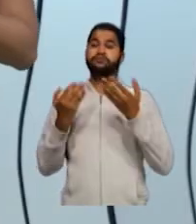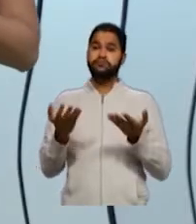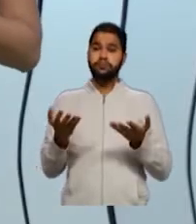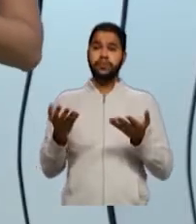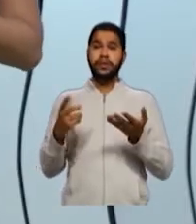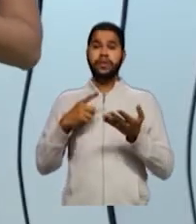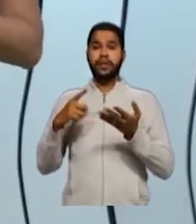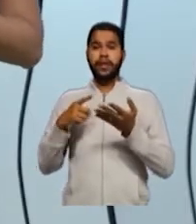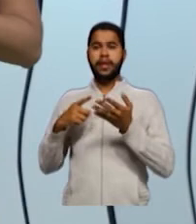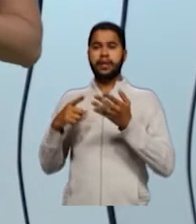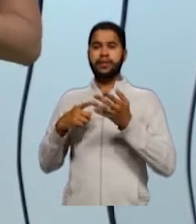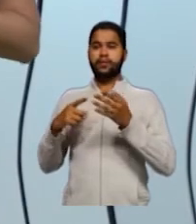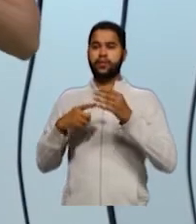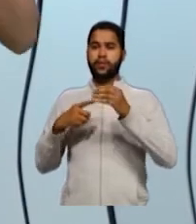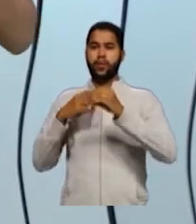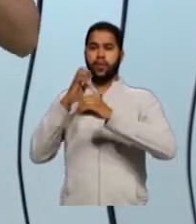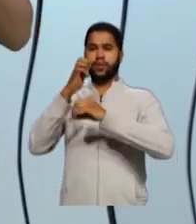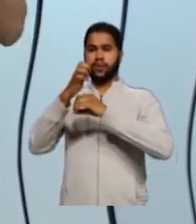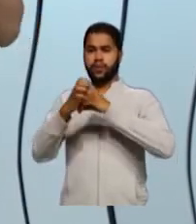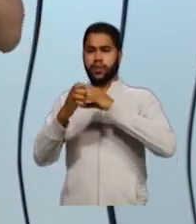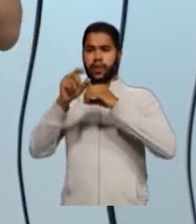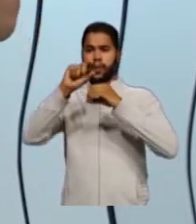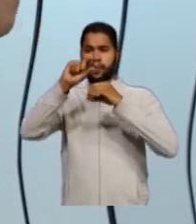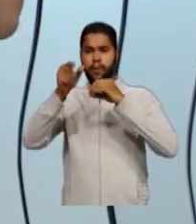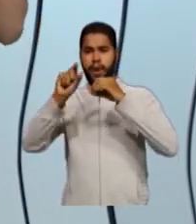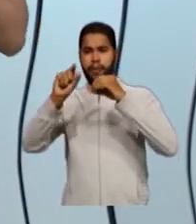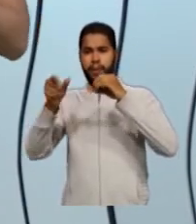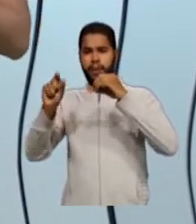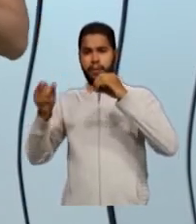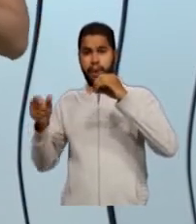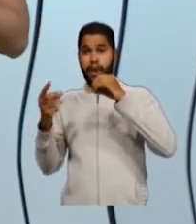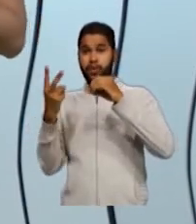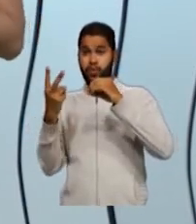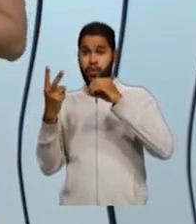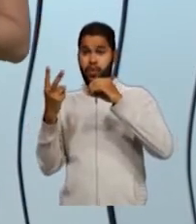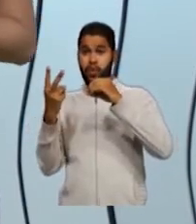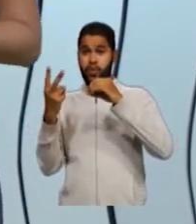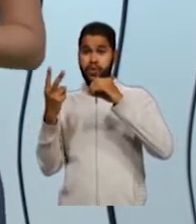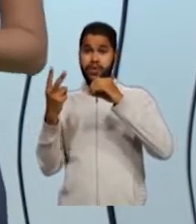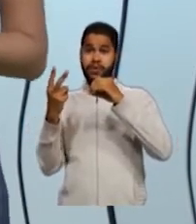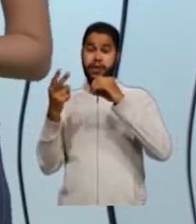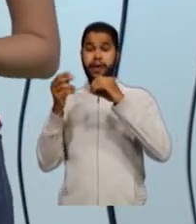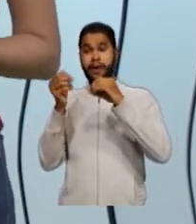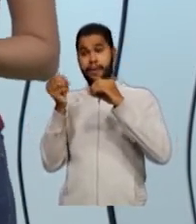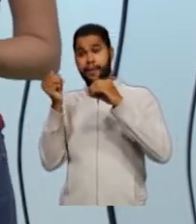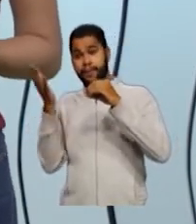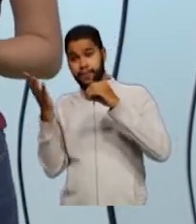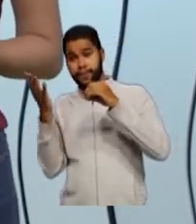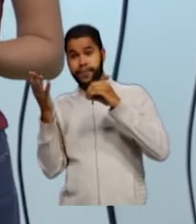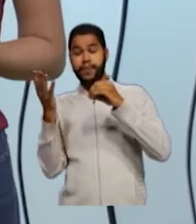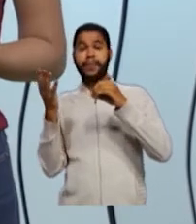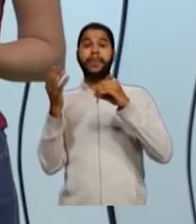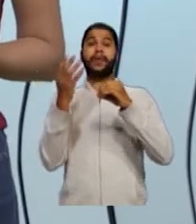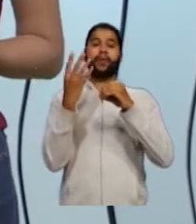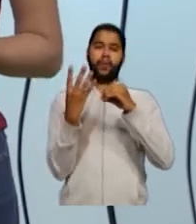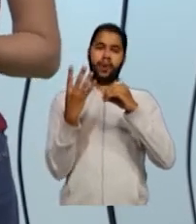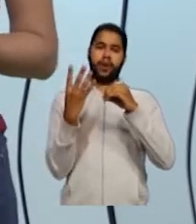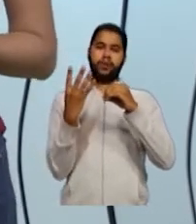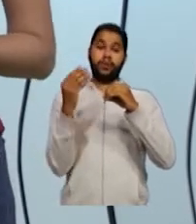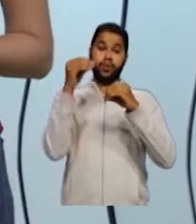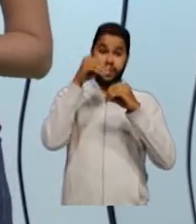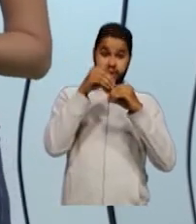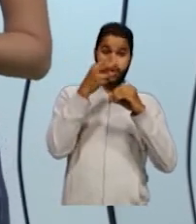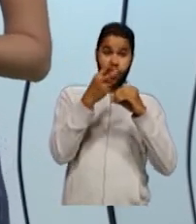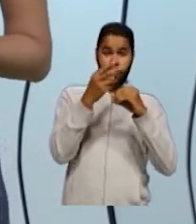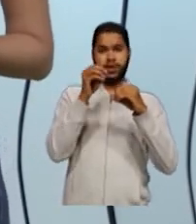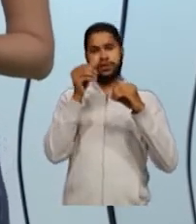nas suas camadas eletrônicas. Dois na camada mais interna, e quatro na camada mais externa, ou